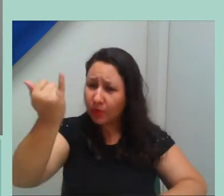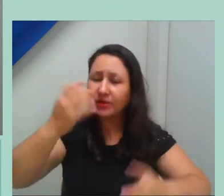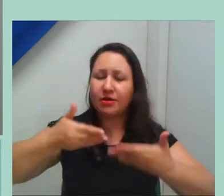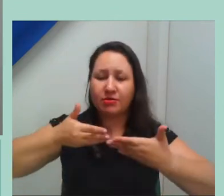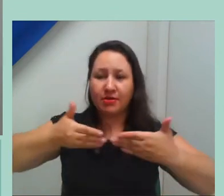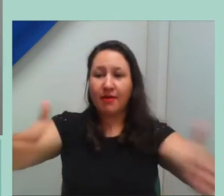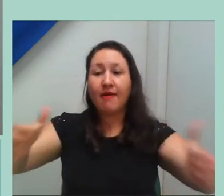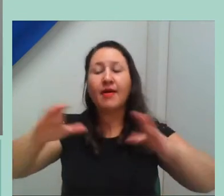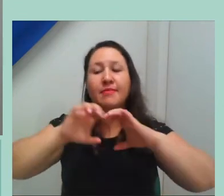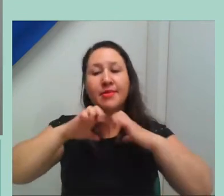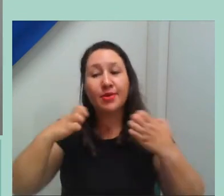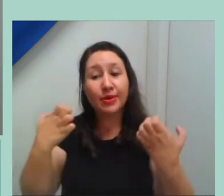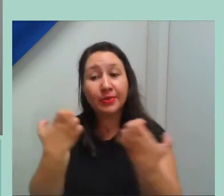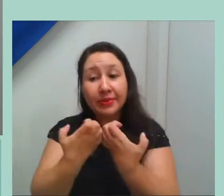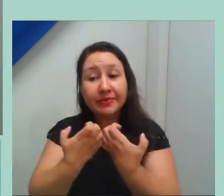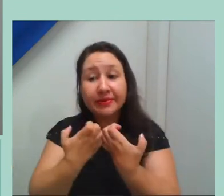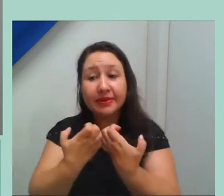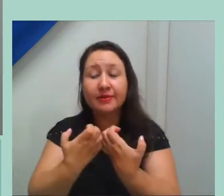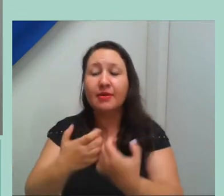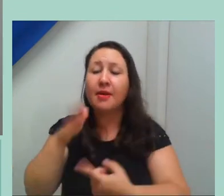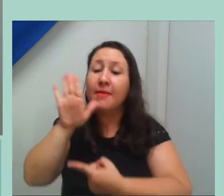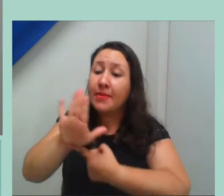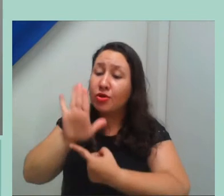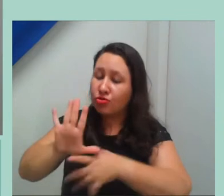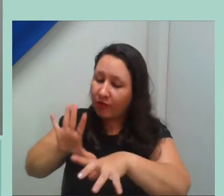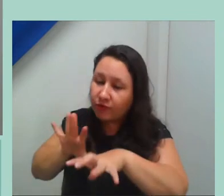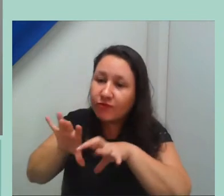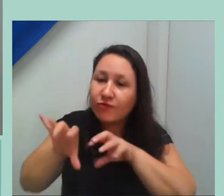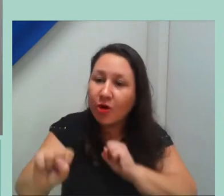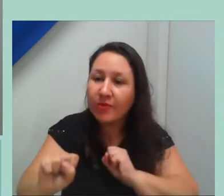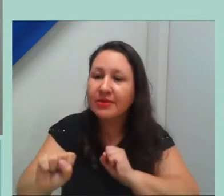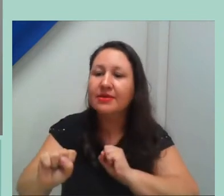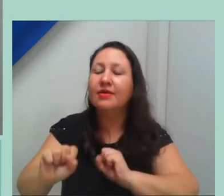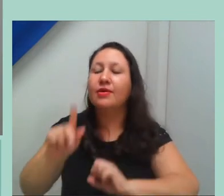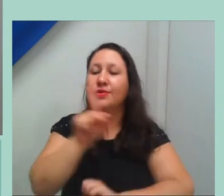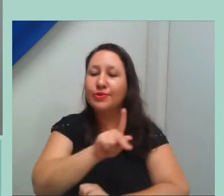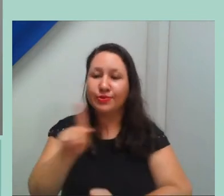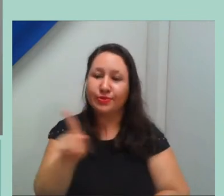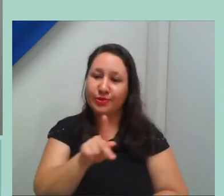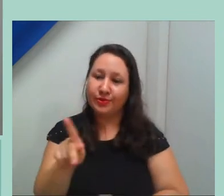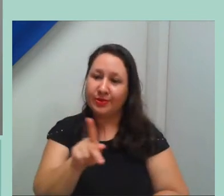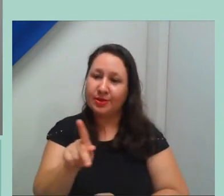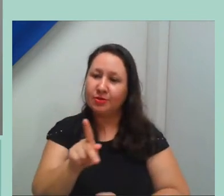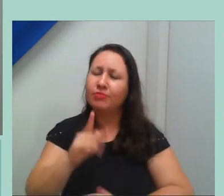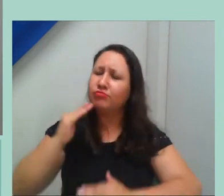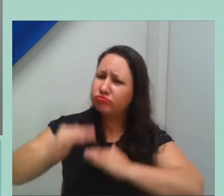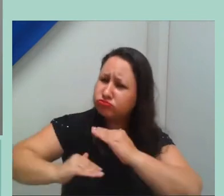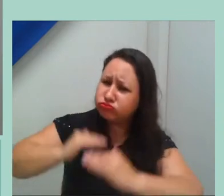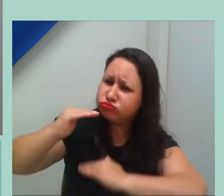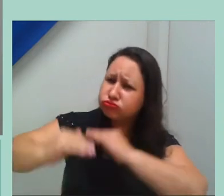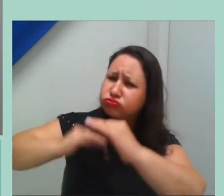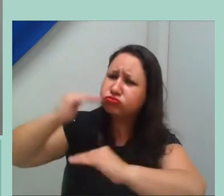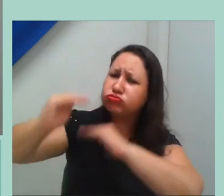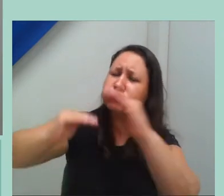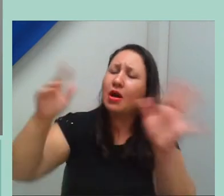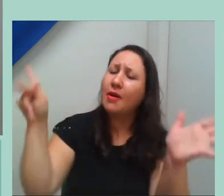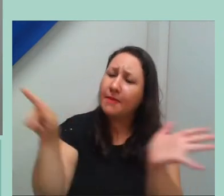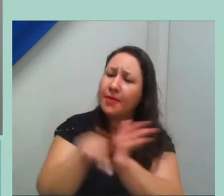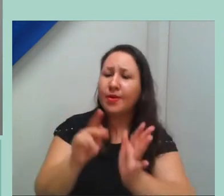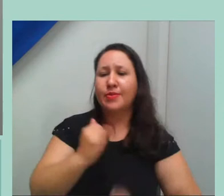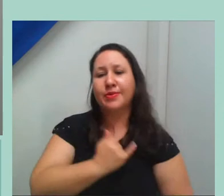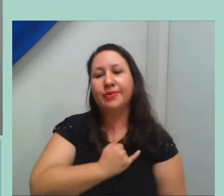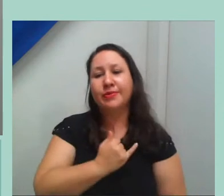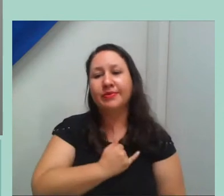né, para a formação do professor, para a formação da identidade do servidor como professor da instituição. Então,